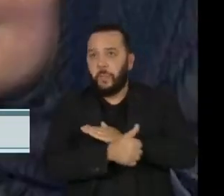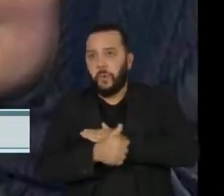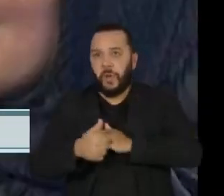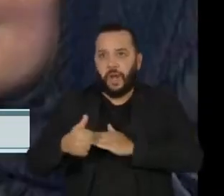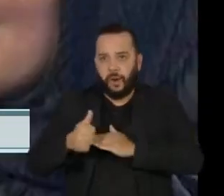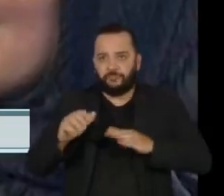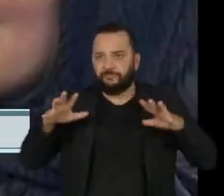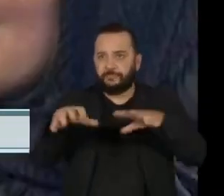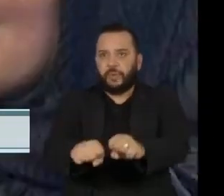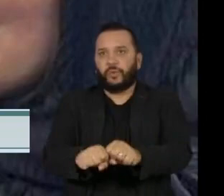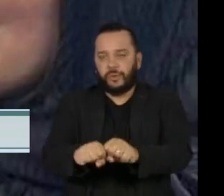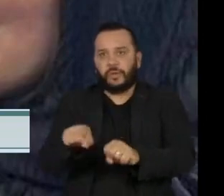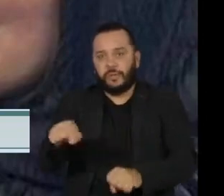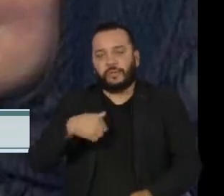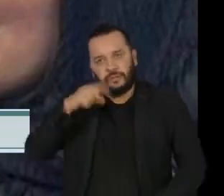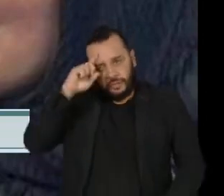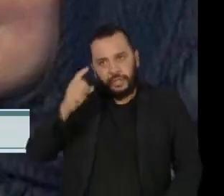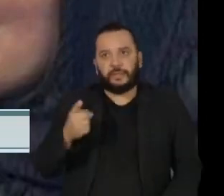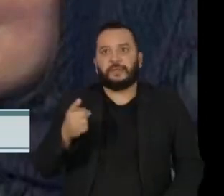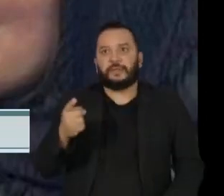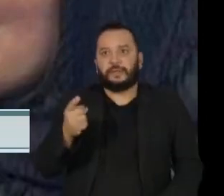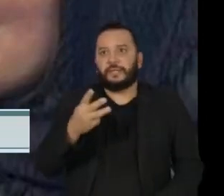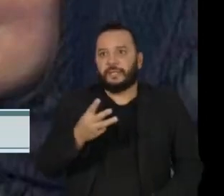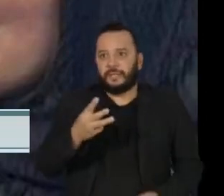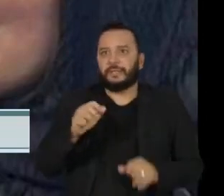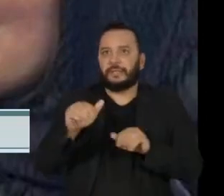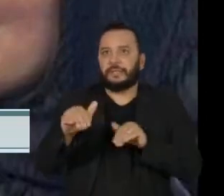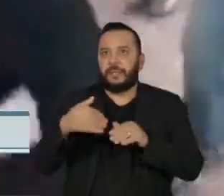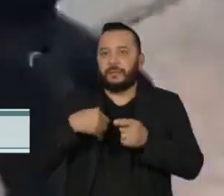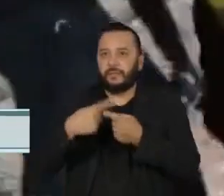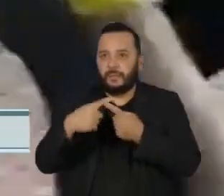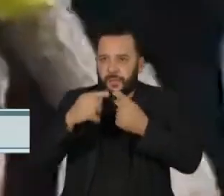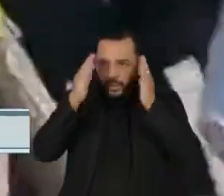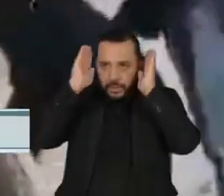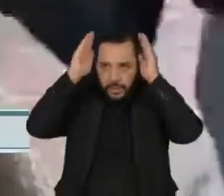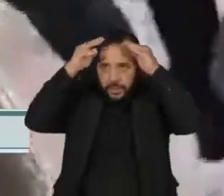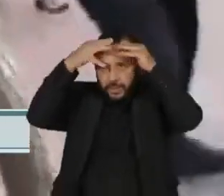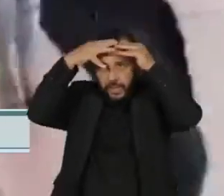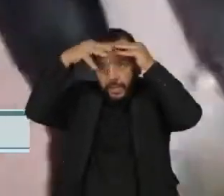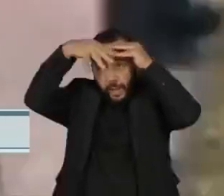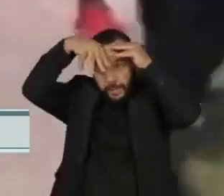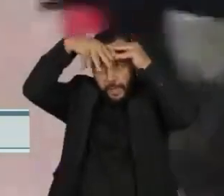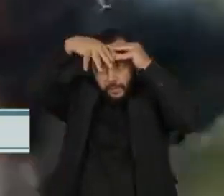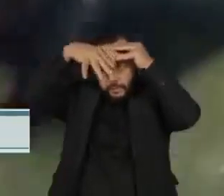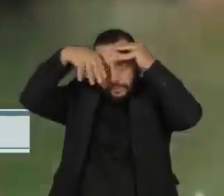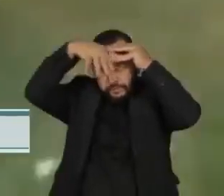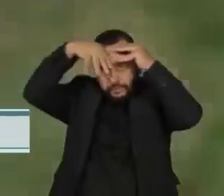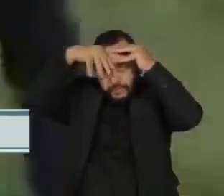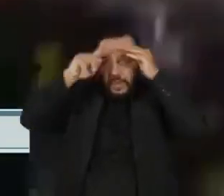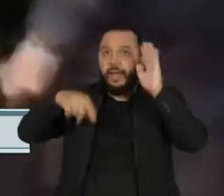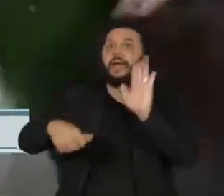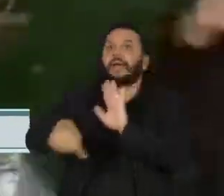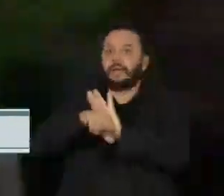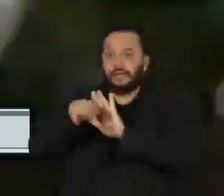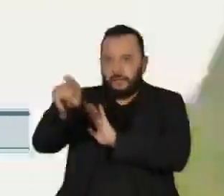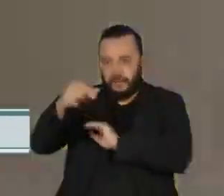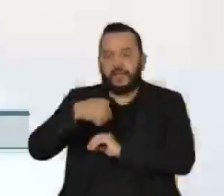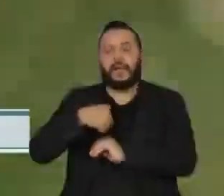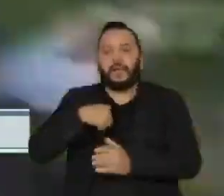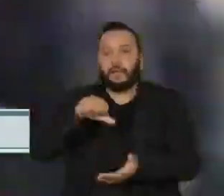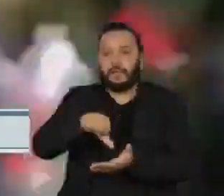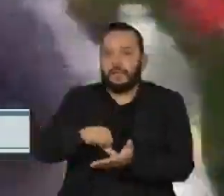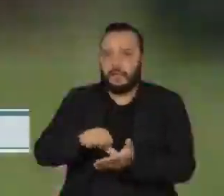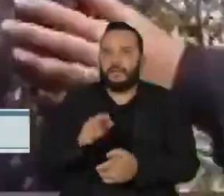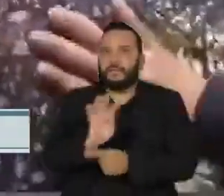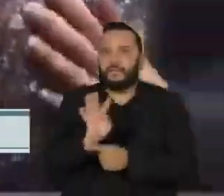13 de setembro, por estar com mechas do cabelo fora do hijab. Isso é considerado crime no Irã. Vídeos publicados